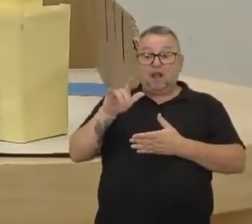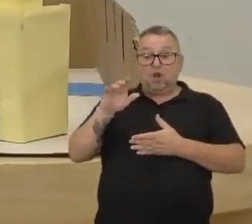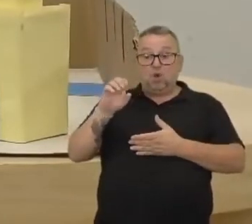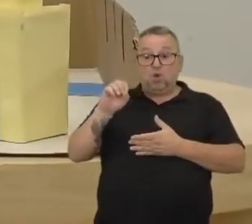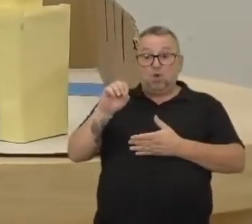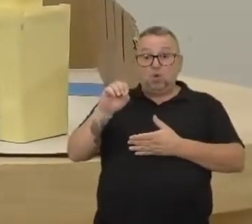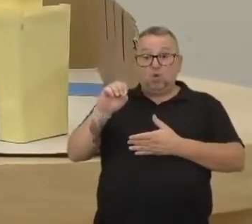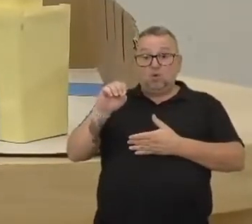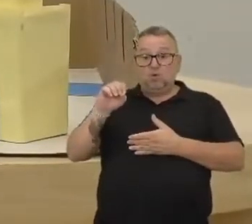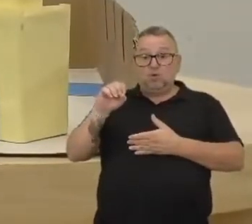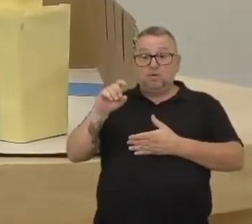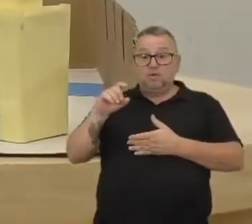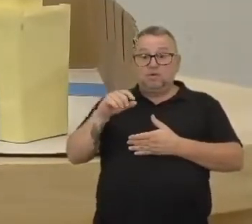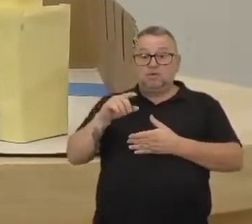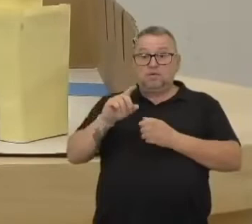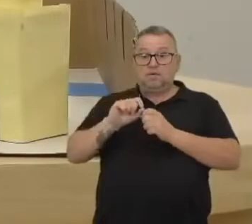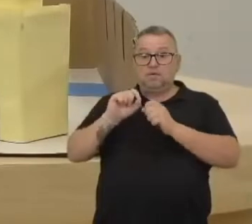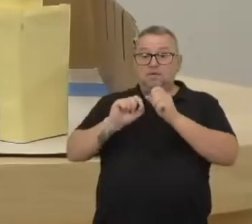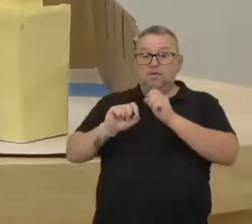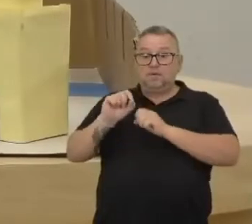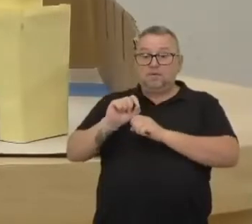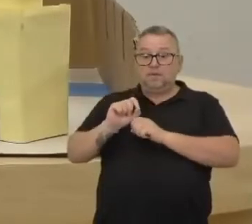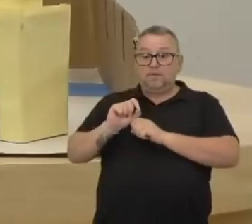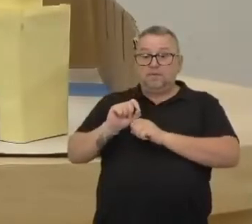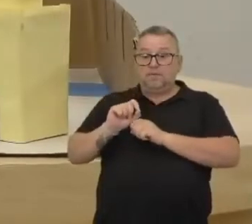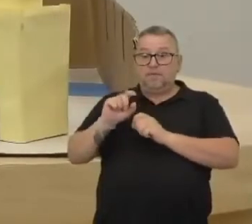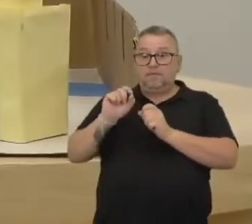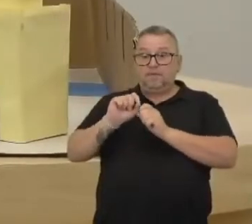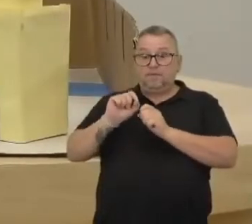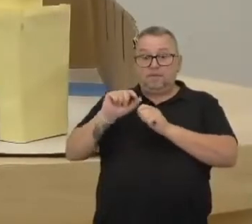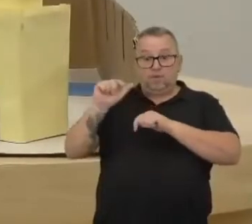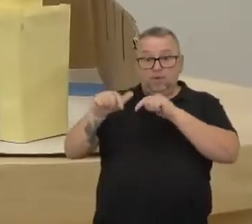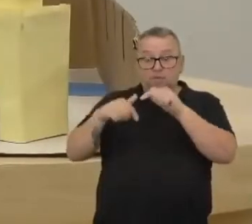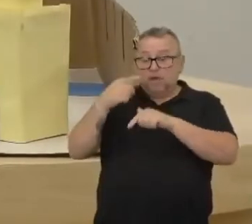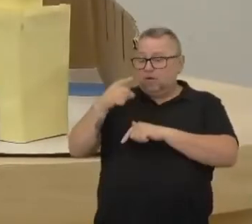ele vai vir aqui e vai fazer o seu, né, o seu feudo.